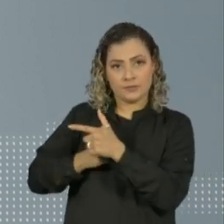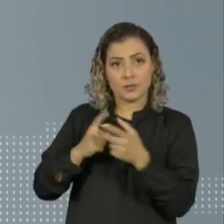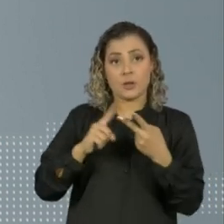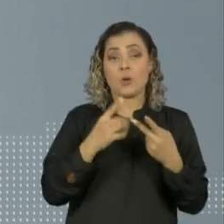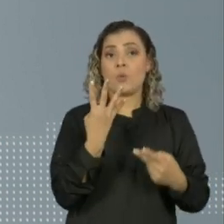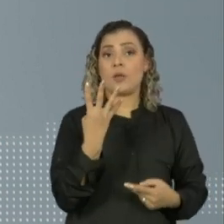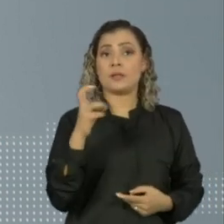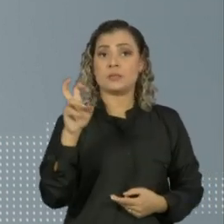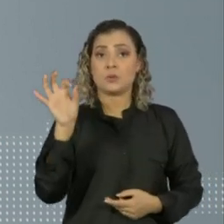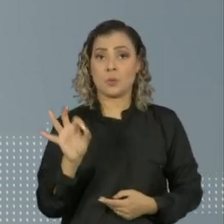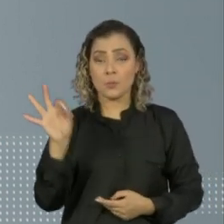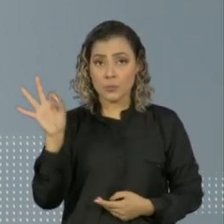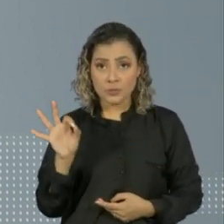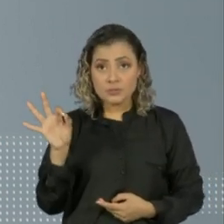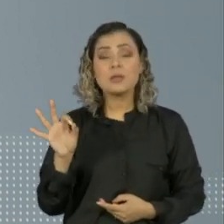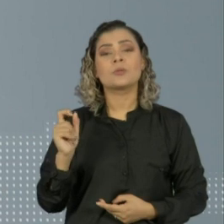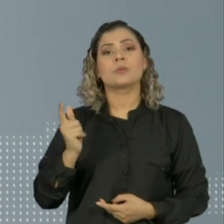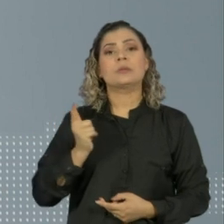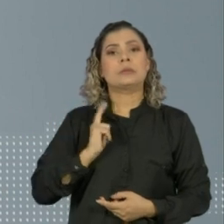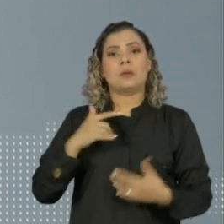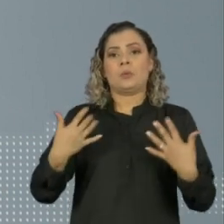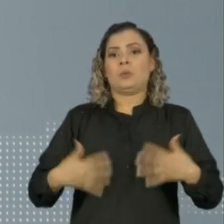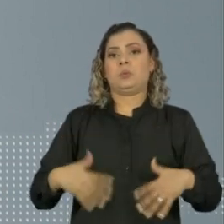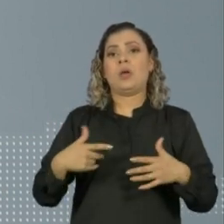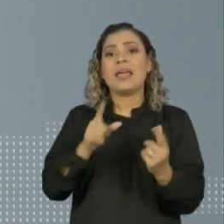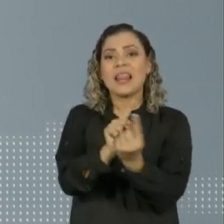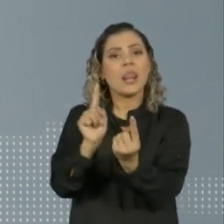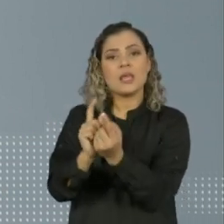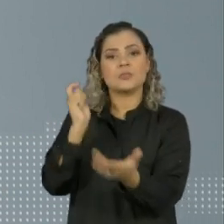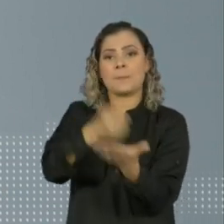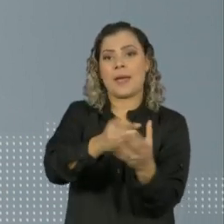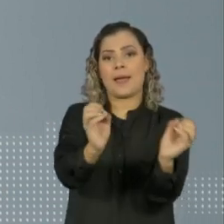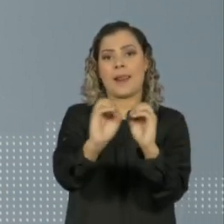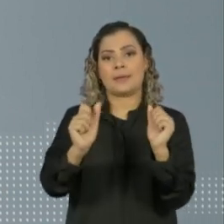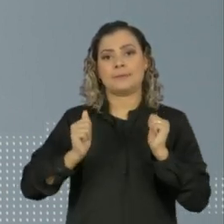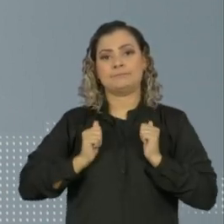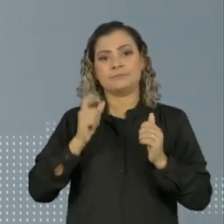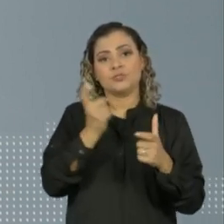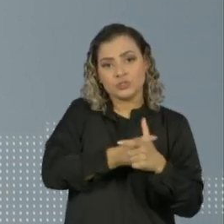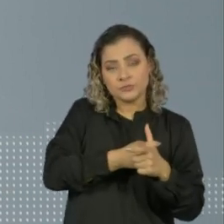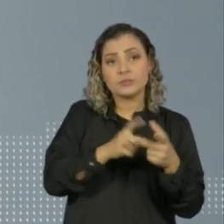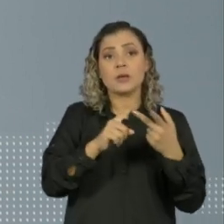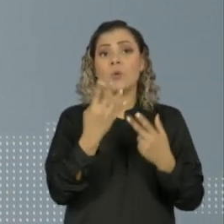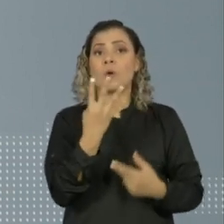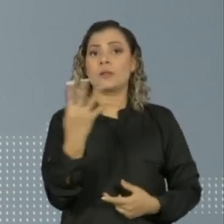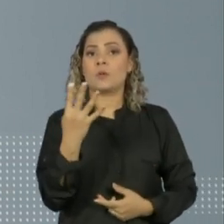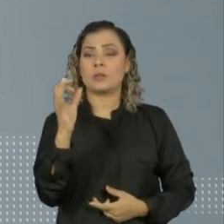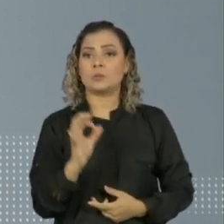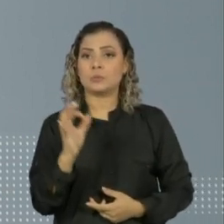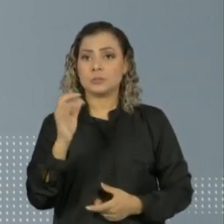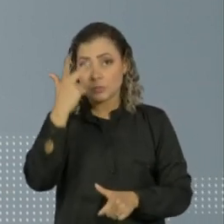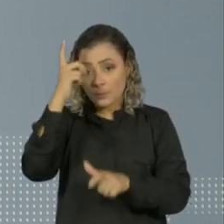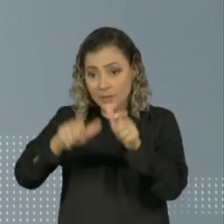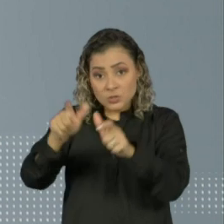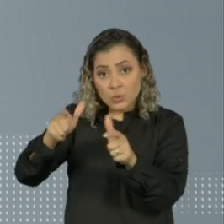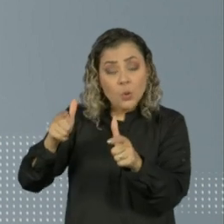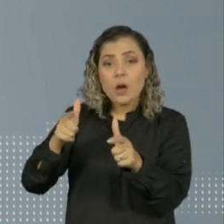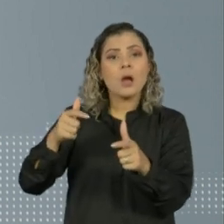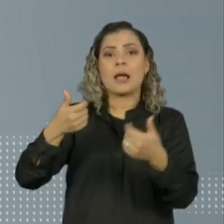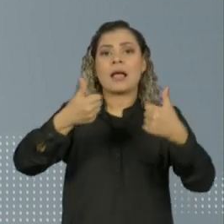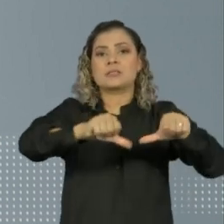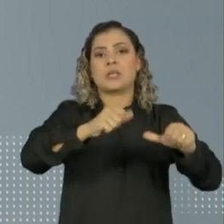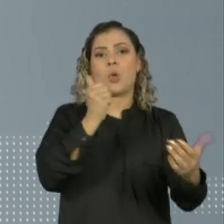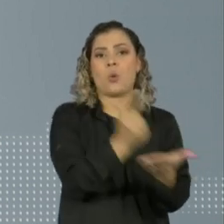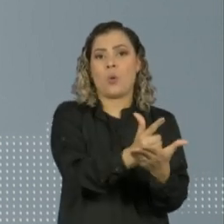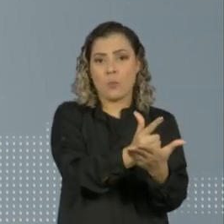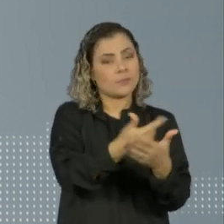% enfrentava inadimplência de clientes e 44% informaram que os clientes cancelaram as